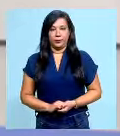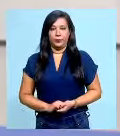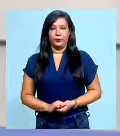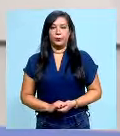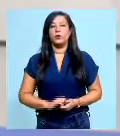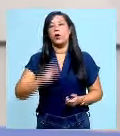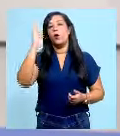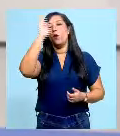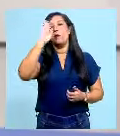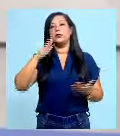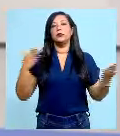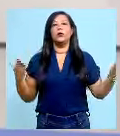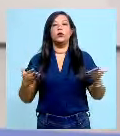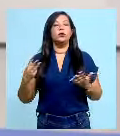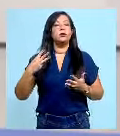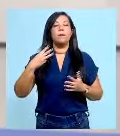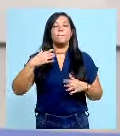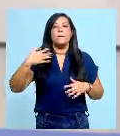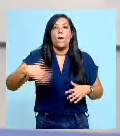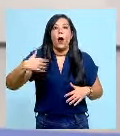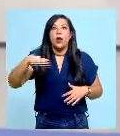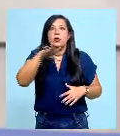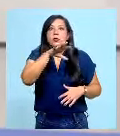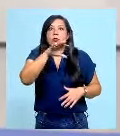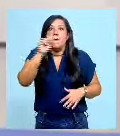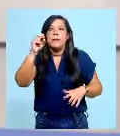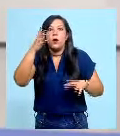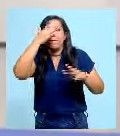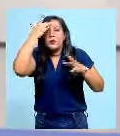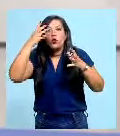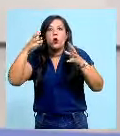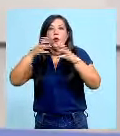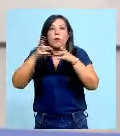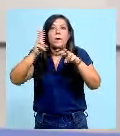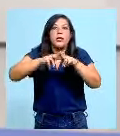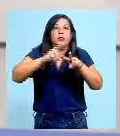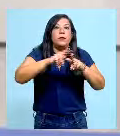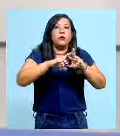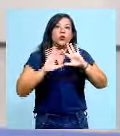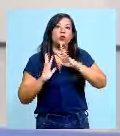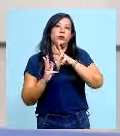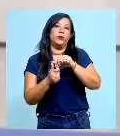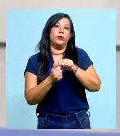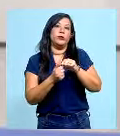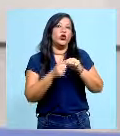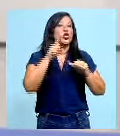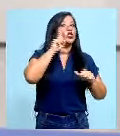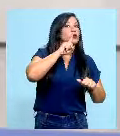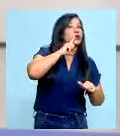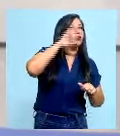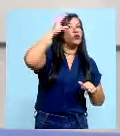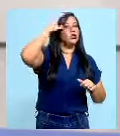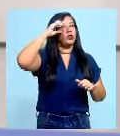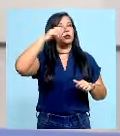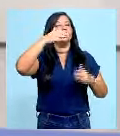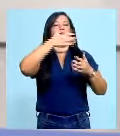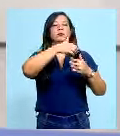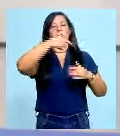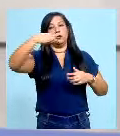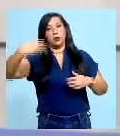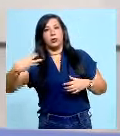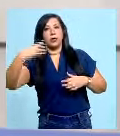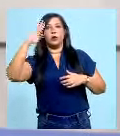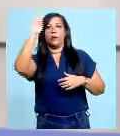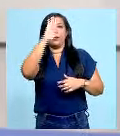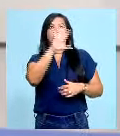O Brasil tem hoje a terceira maior população carcerária do mundo, perdendo apenas para os Estados Unidos e a China. Além disso,